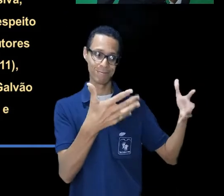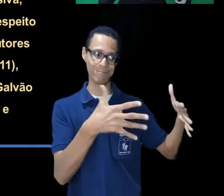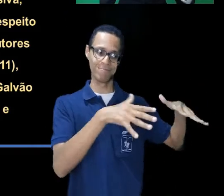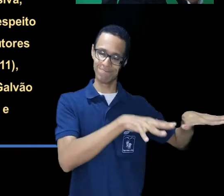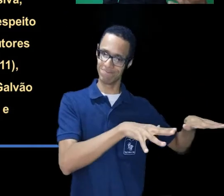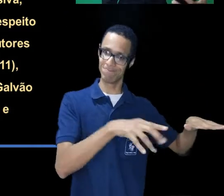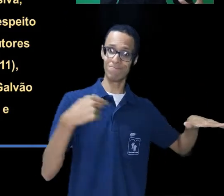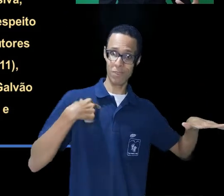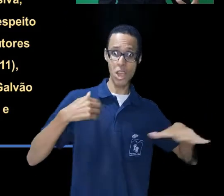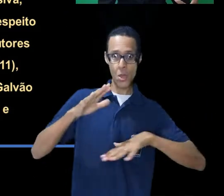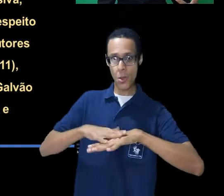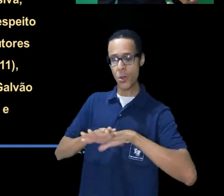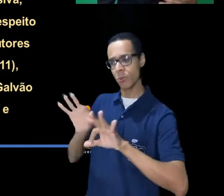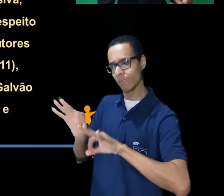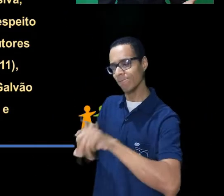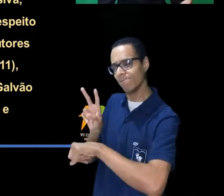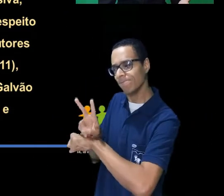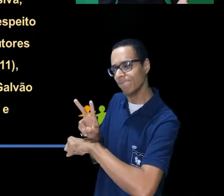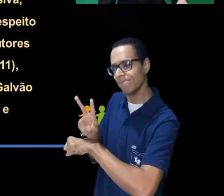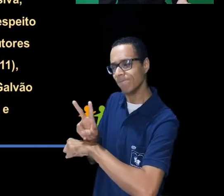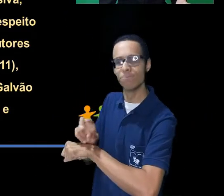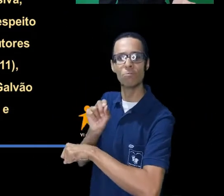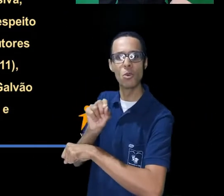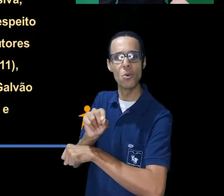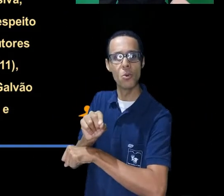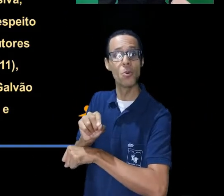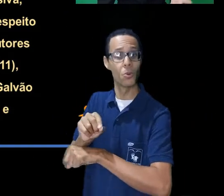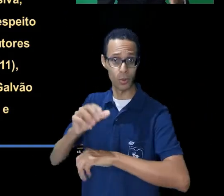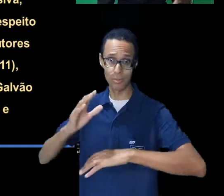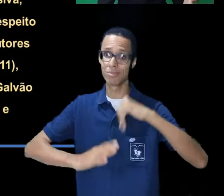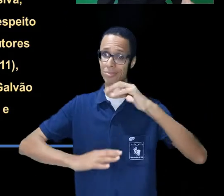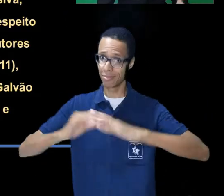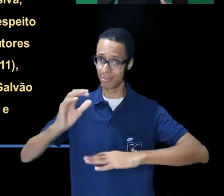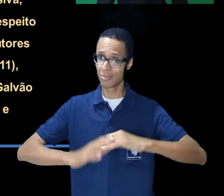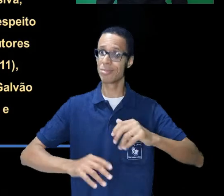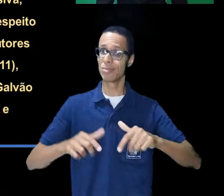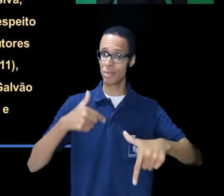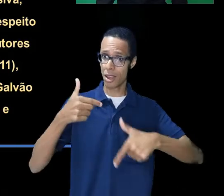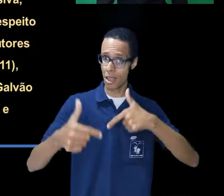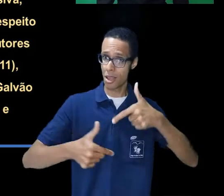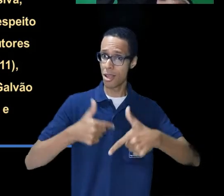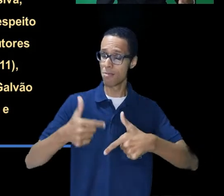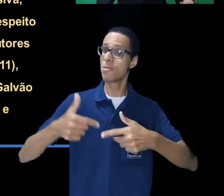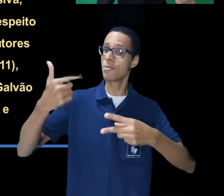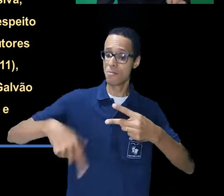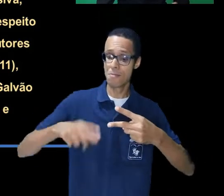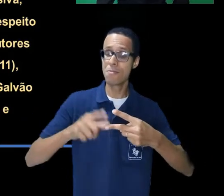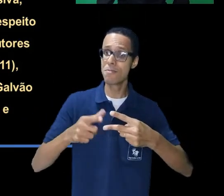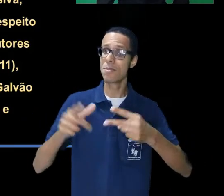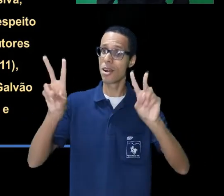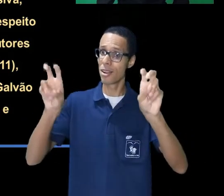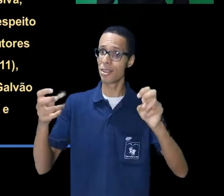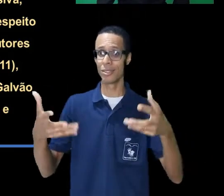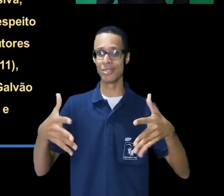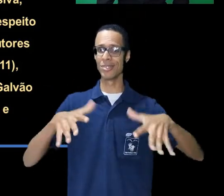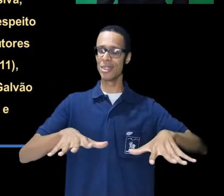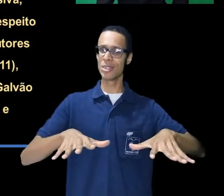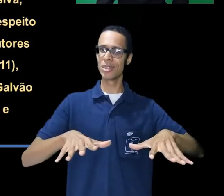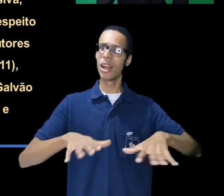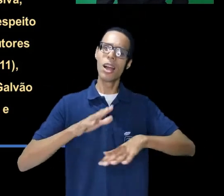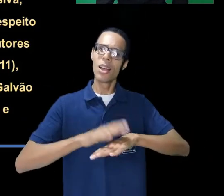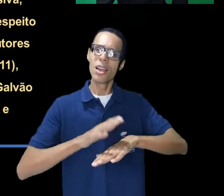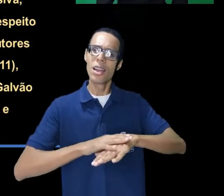observações a base teórica no que diz respeito à inclusão e o trabalho profissional, a partir dos autores